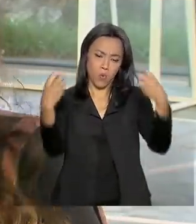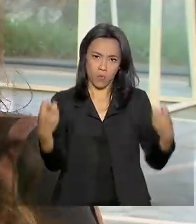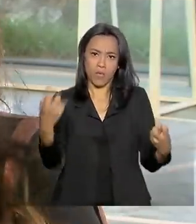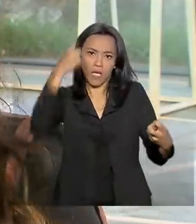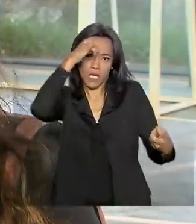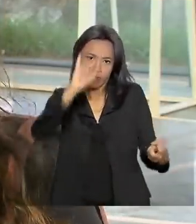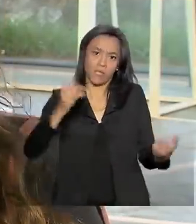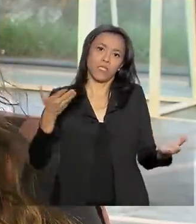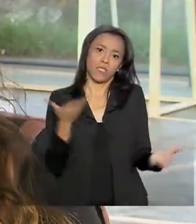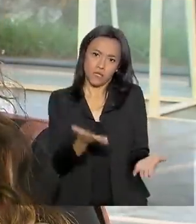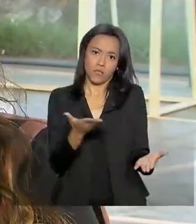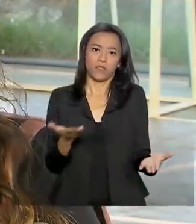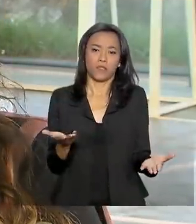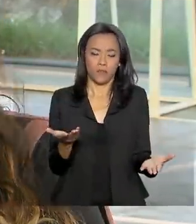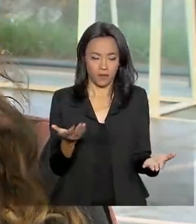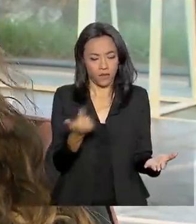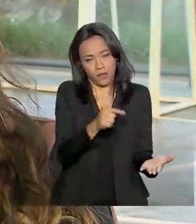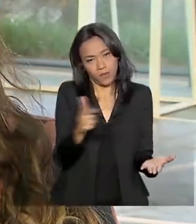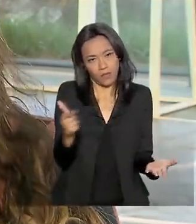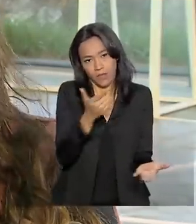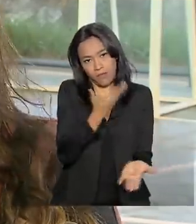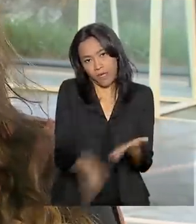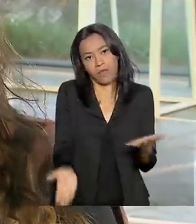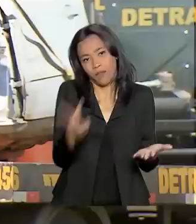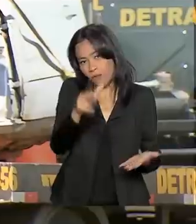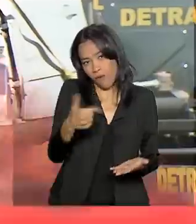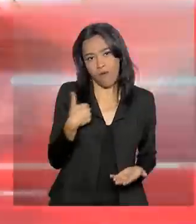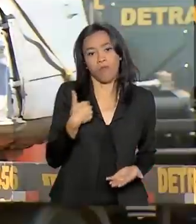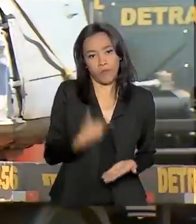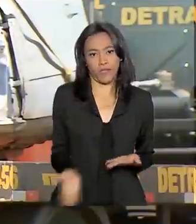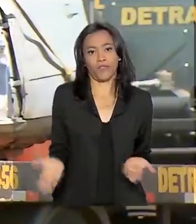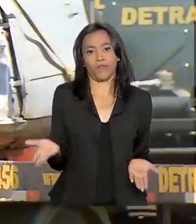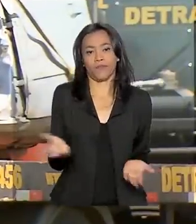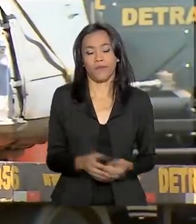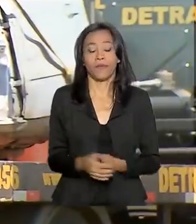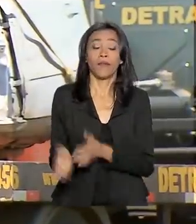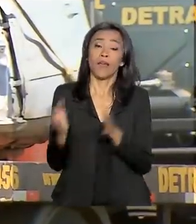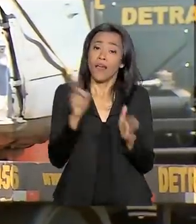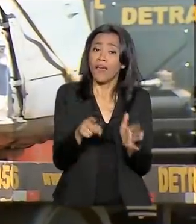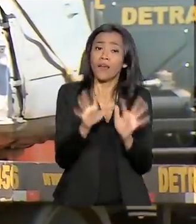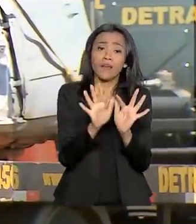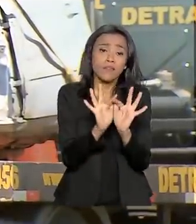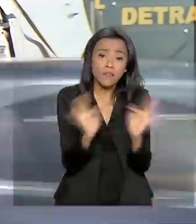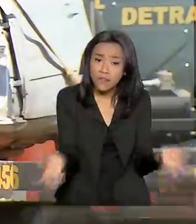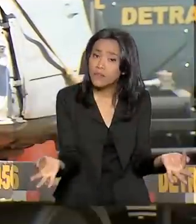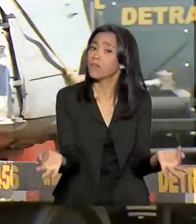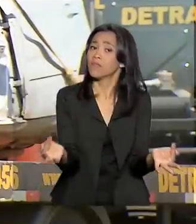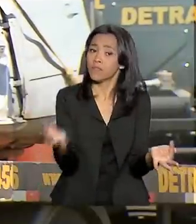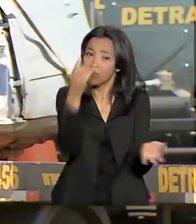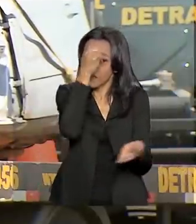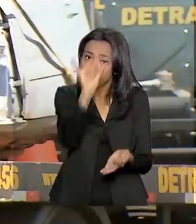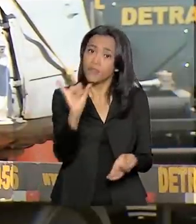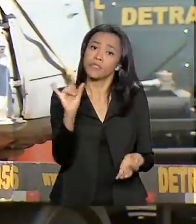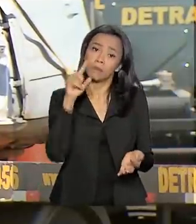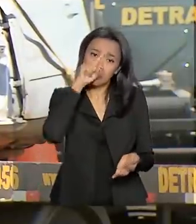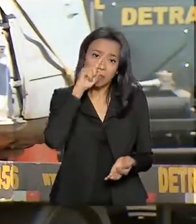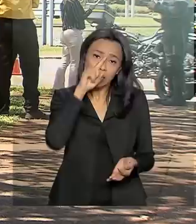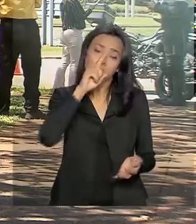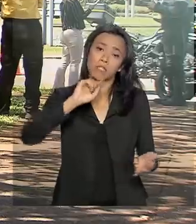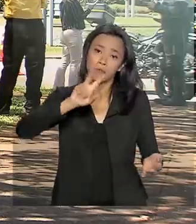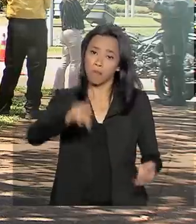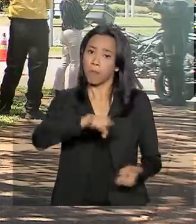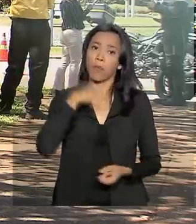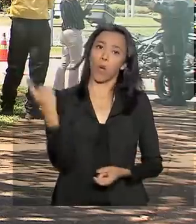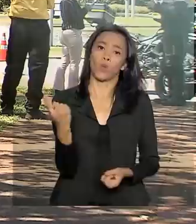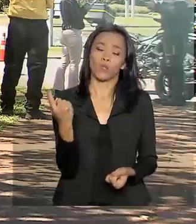não terem esse tipo de perdas como eu tive. E são pequenas atitudes que evitam acidentes e mortes